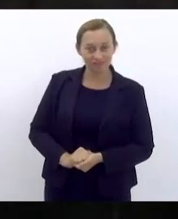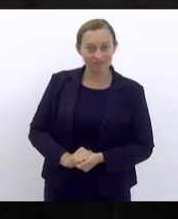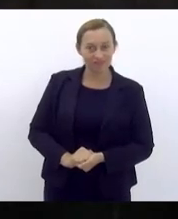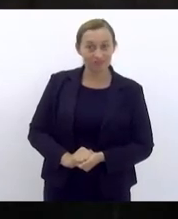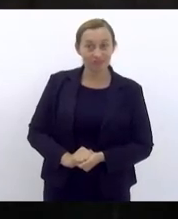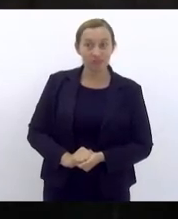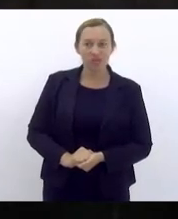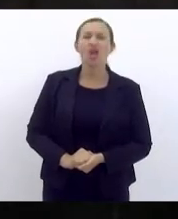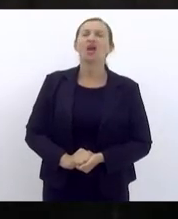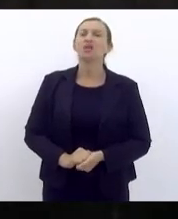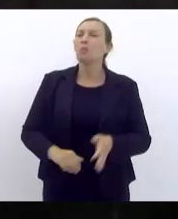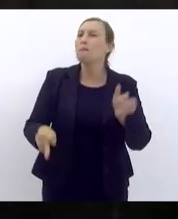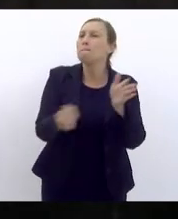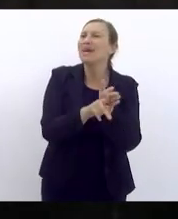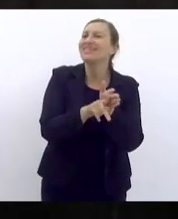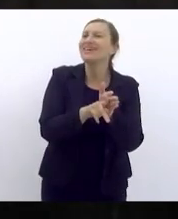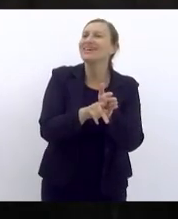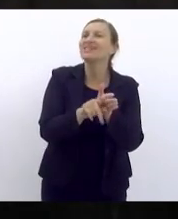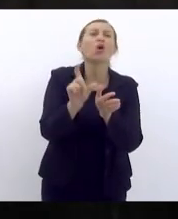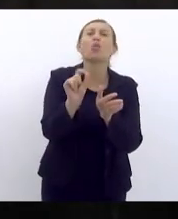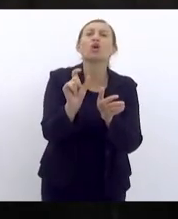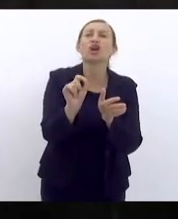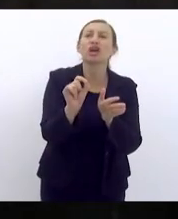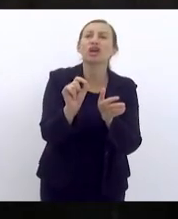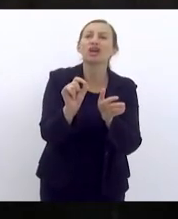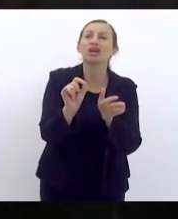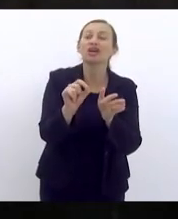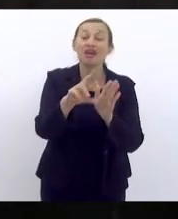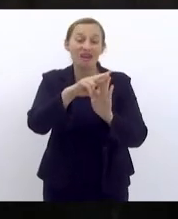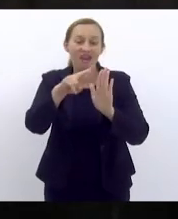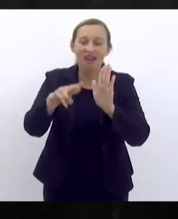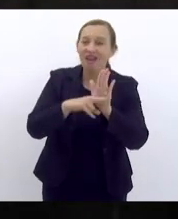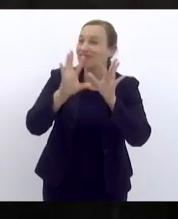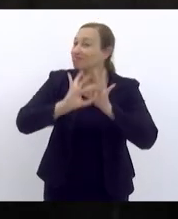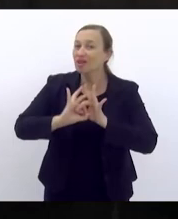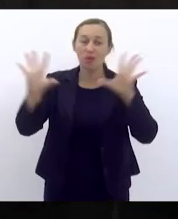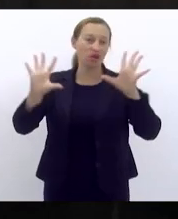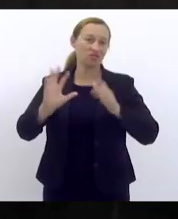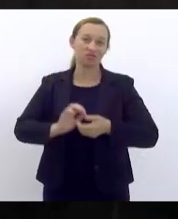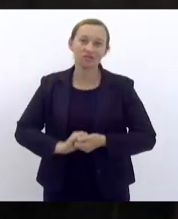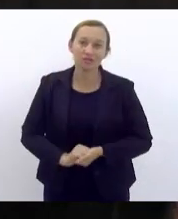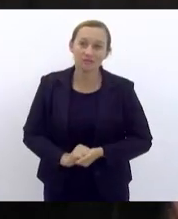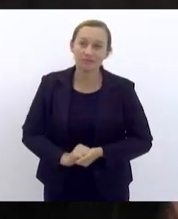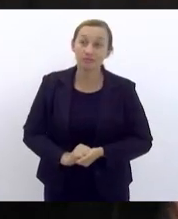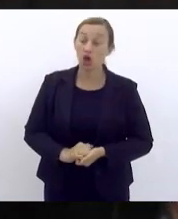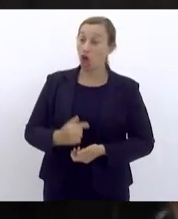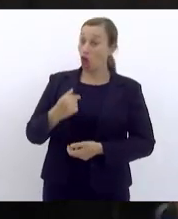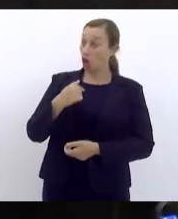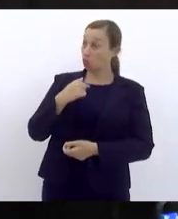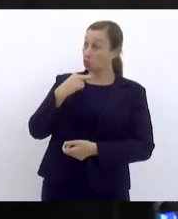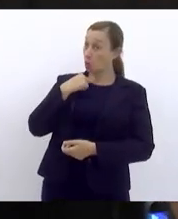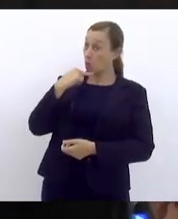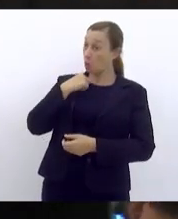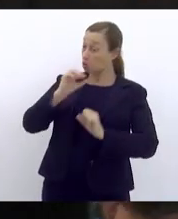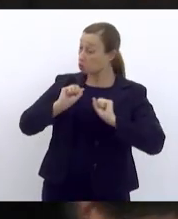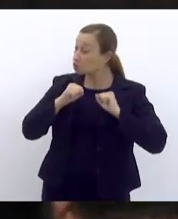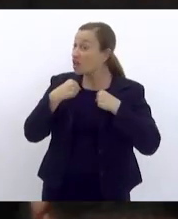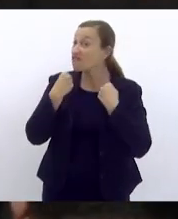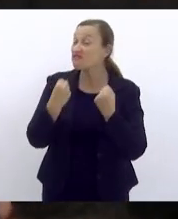isso faz parte de um regime democrático eu só não posso defender